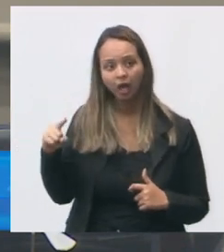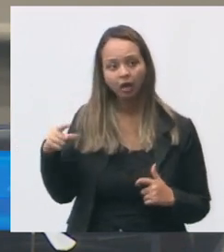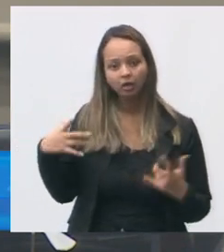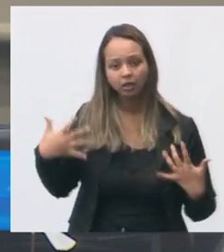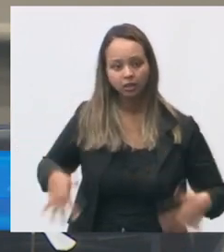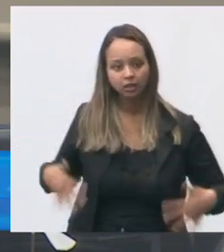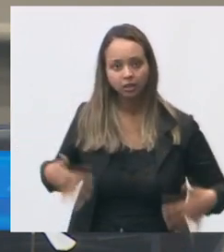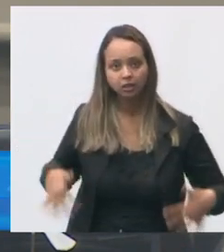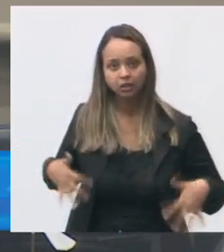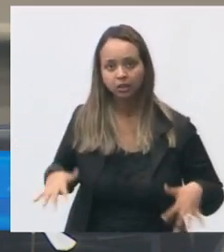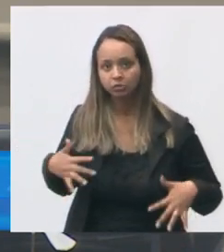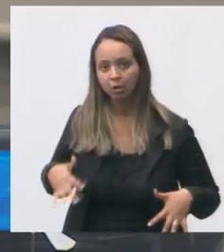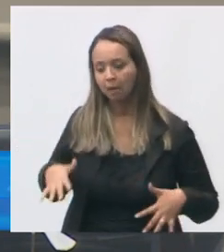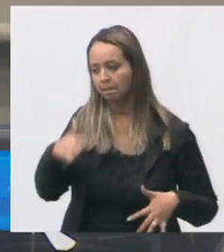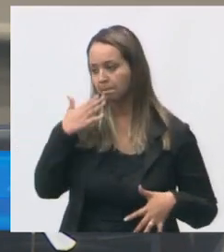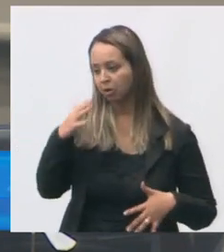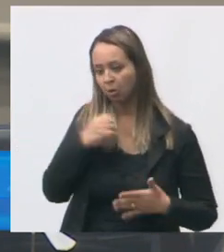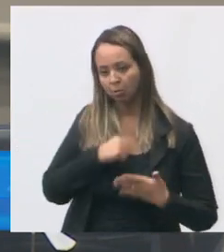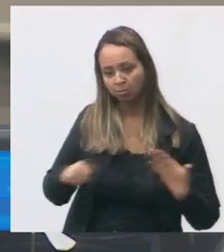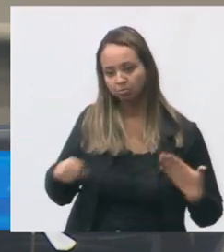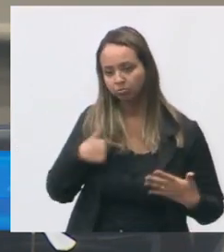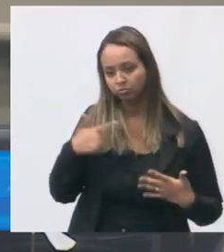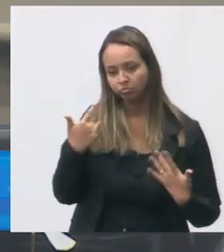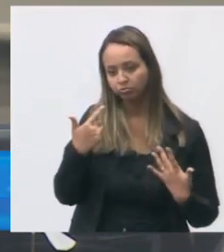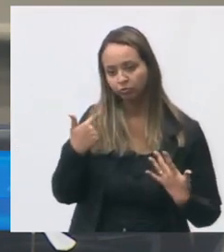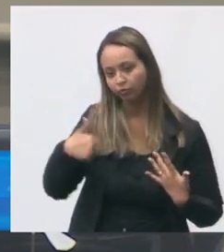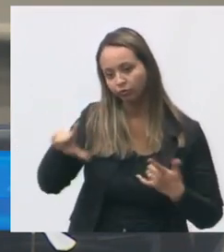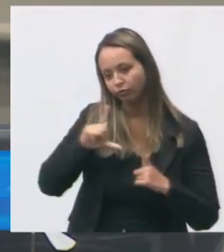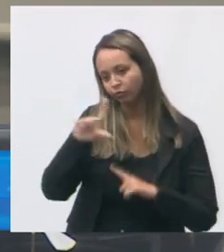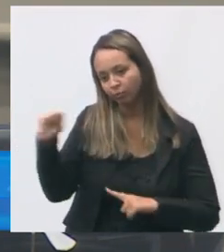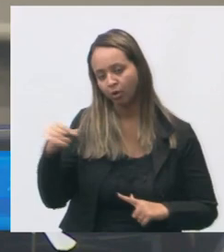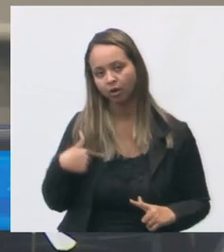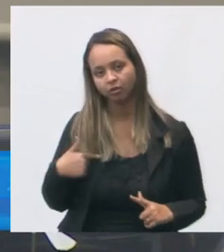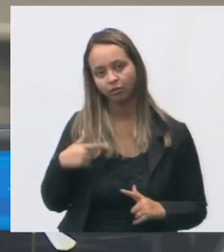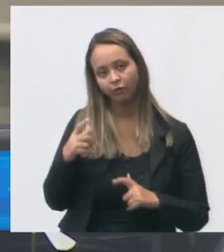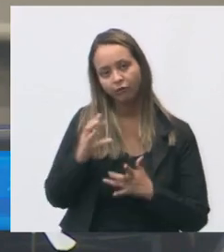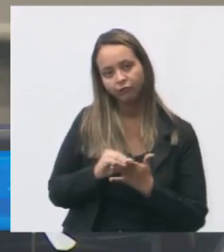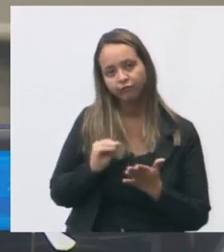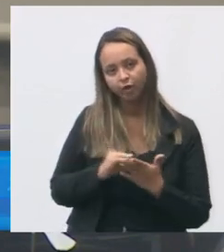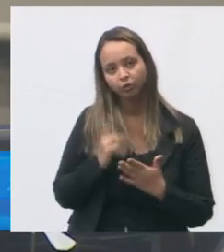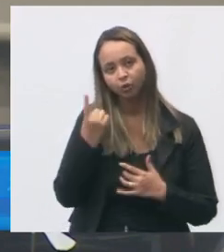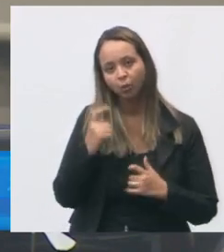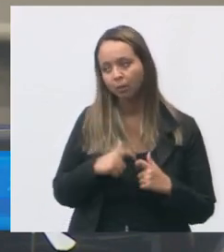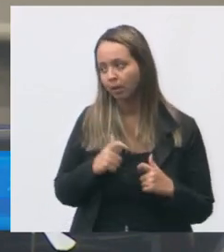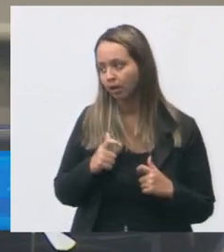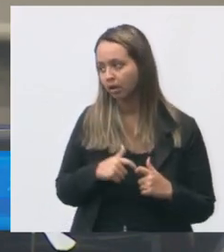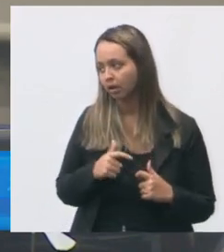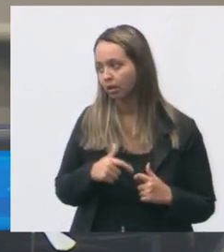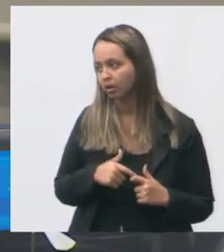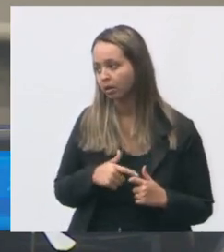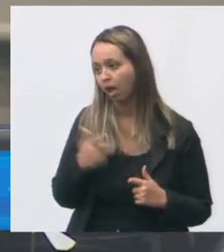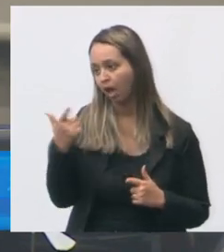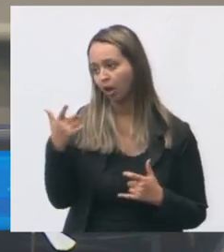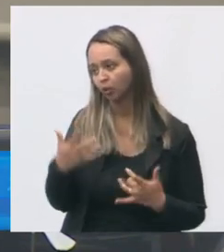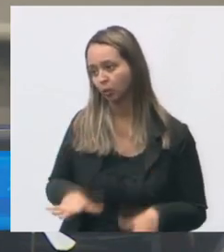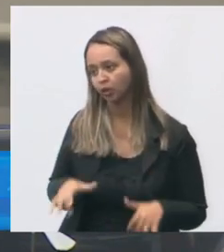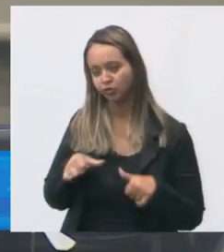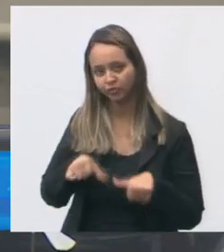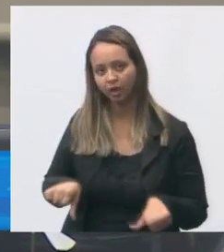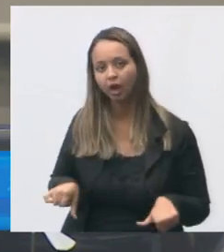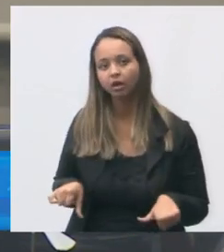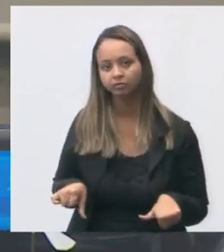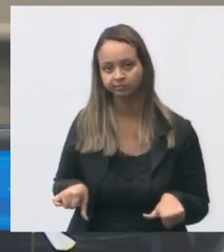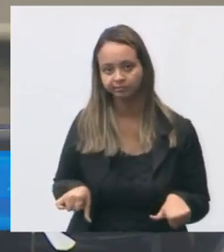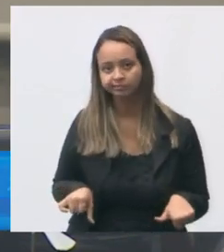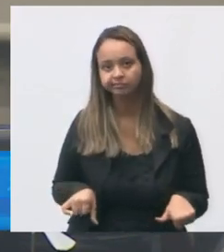e pediu conta e foi embora nós estamos sem médico sem um médico porque ela quis ficar então